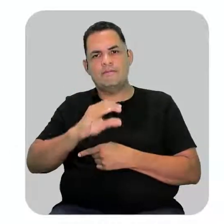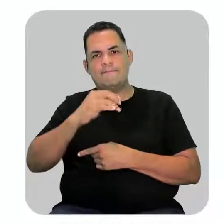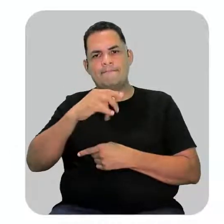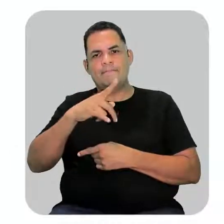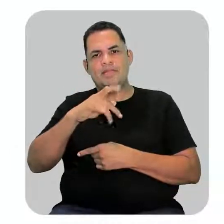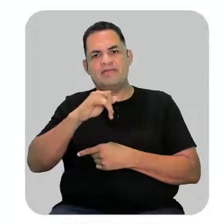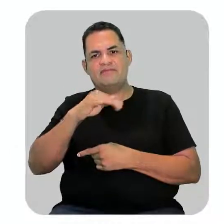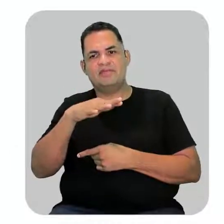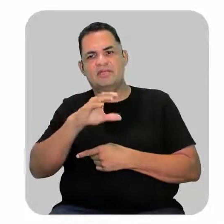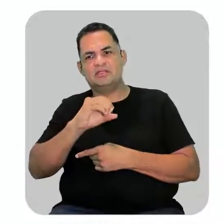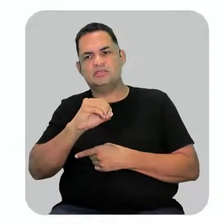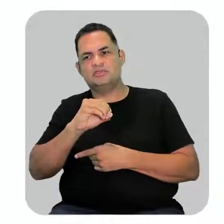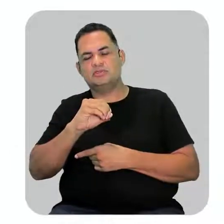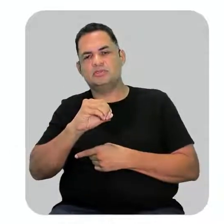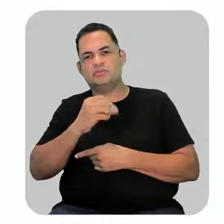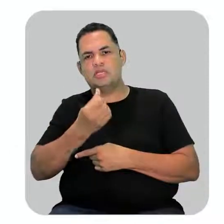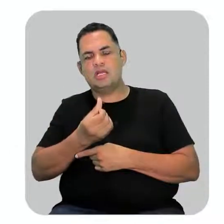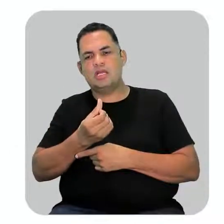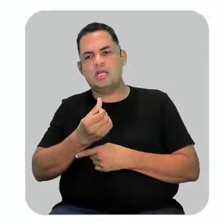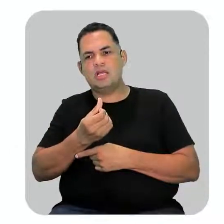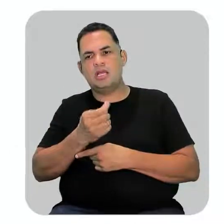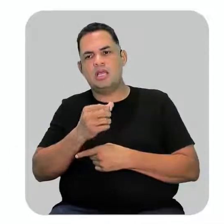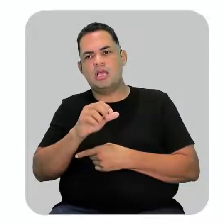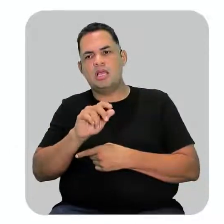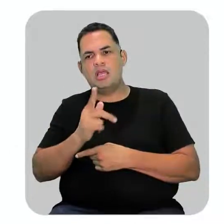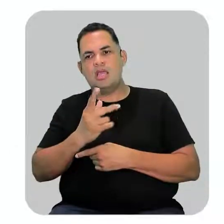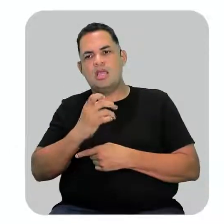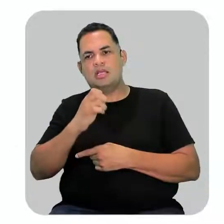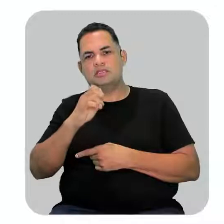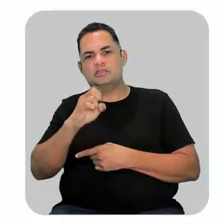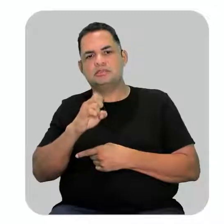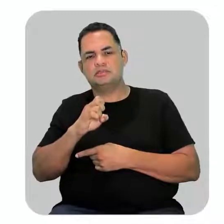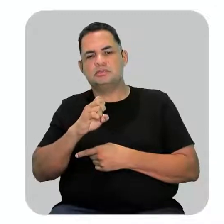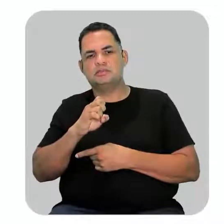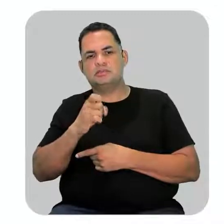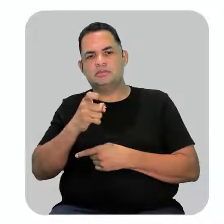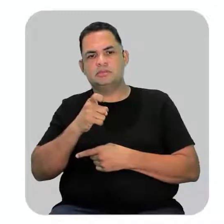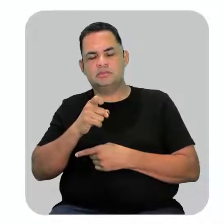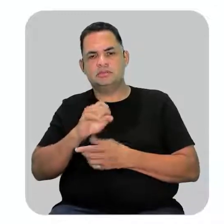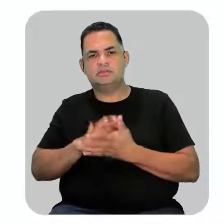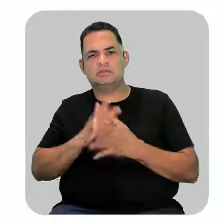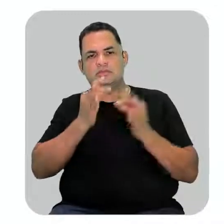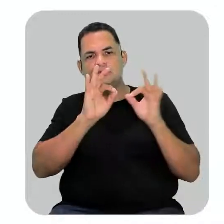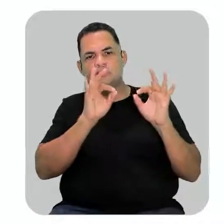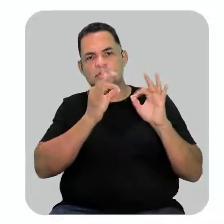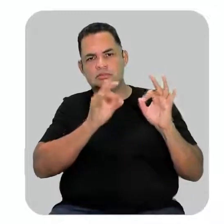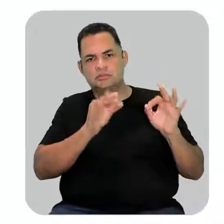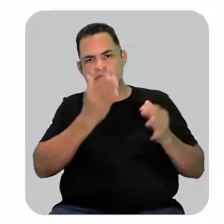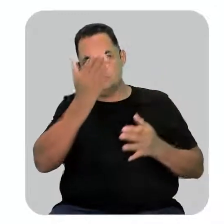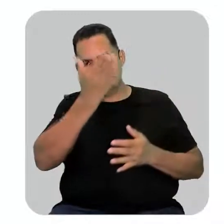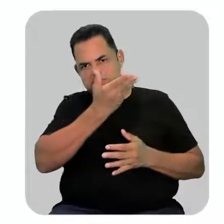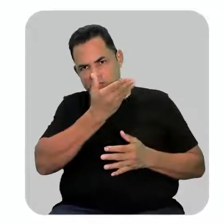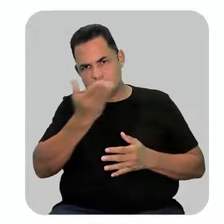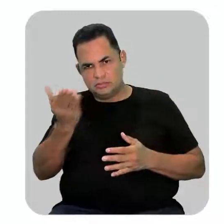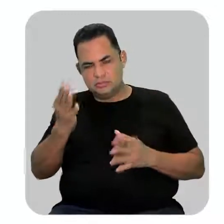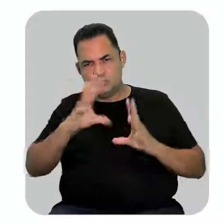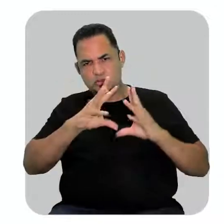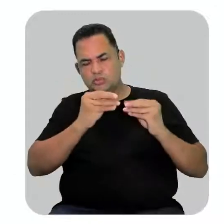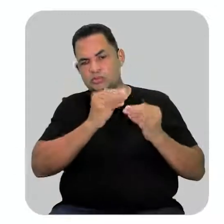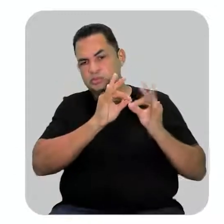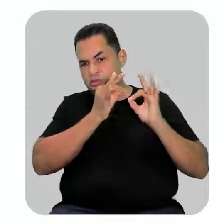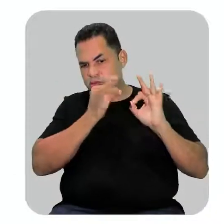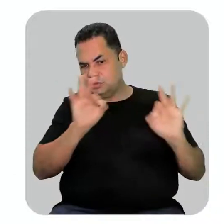6 é X, só tem ligação simples, simples, simples, simples, simples e simples,